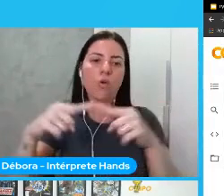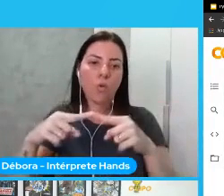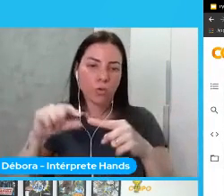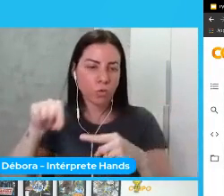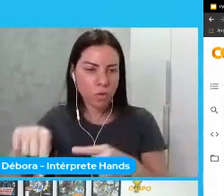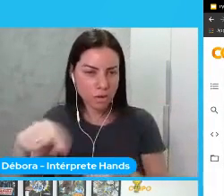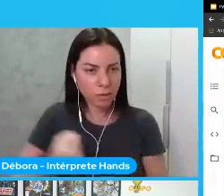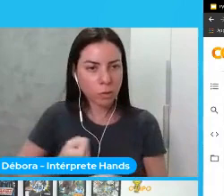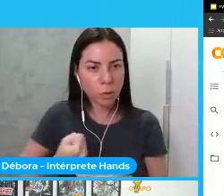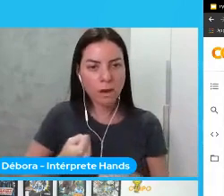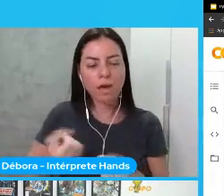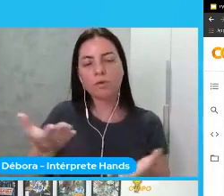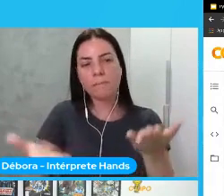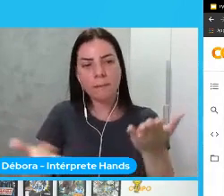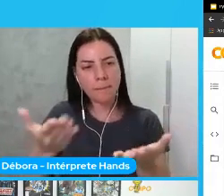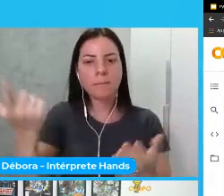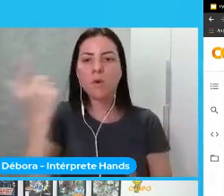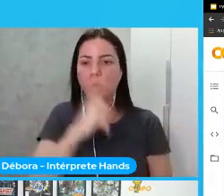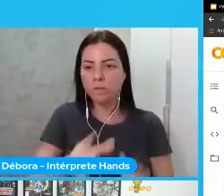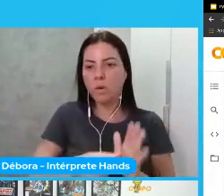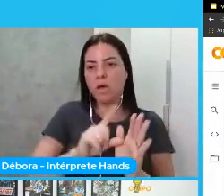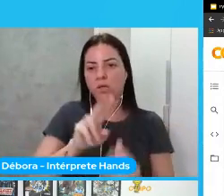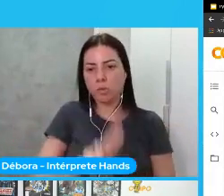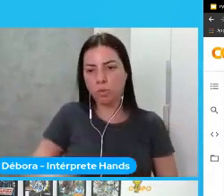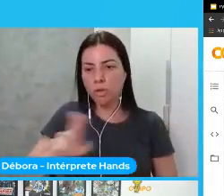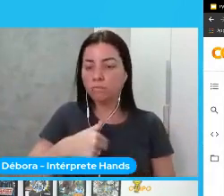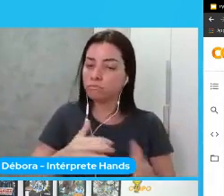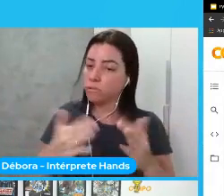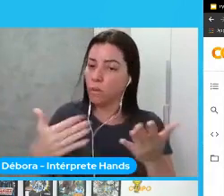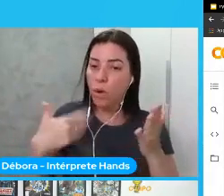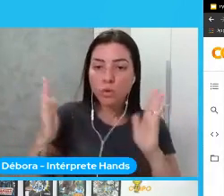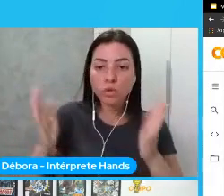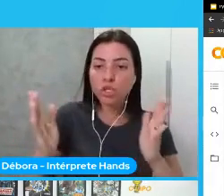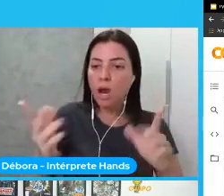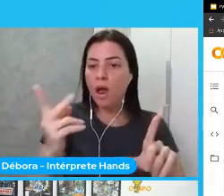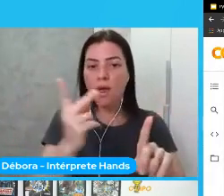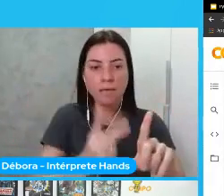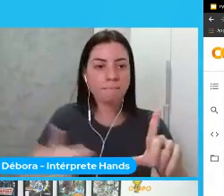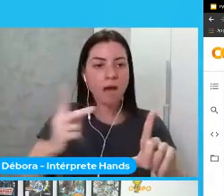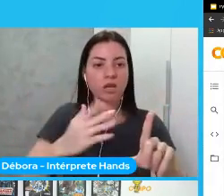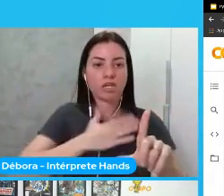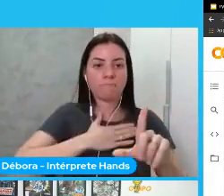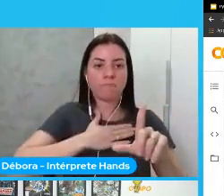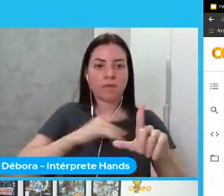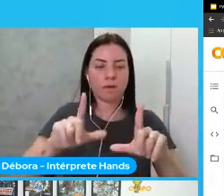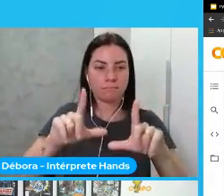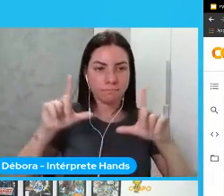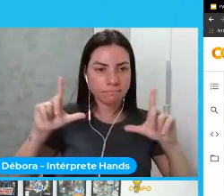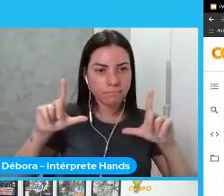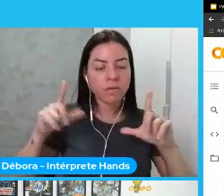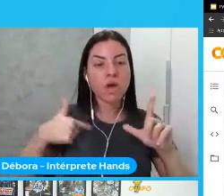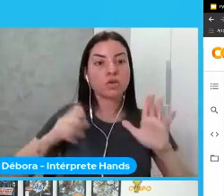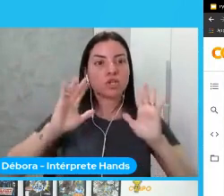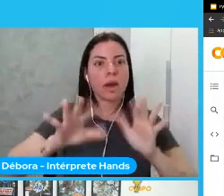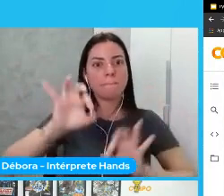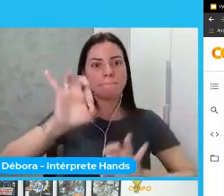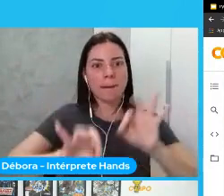então aqui eu peguei uma imagem minha tá fiz a preparação dessa imagem